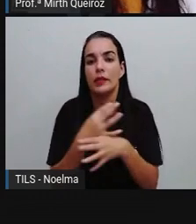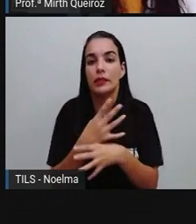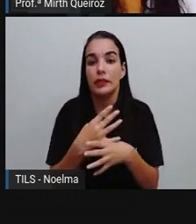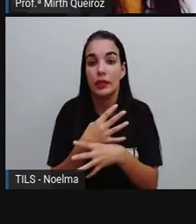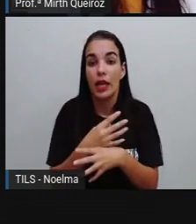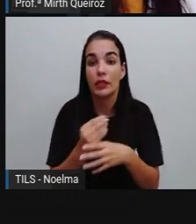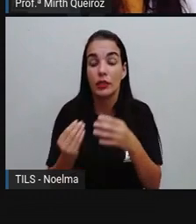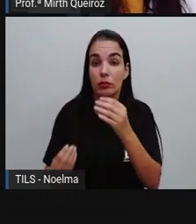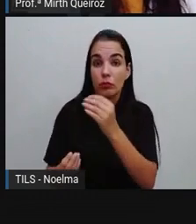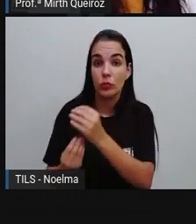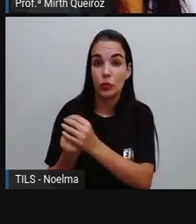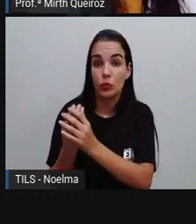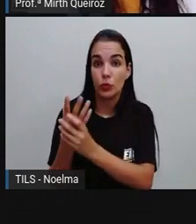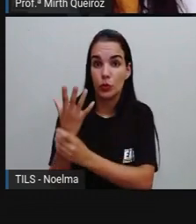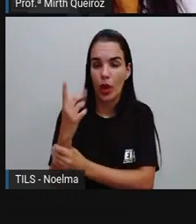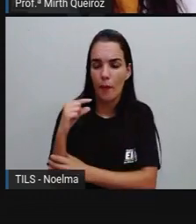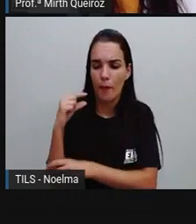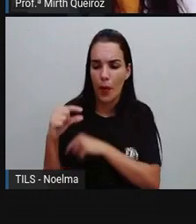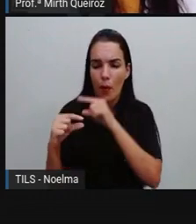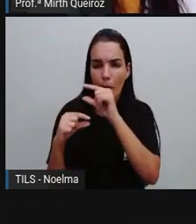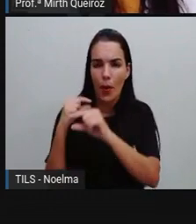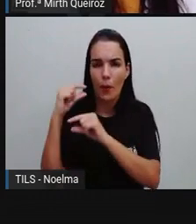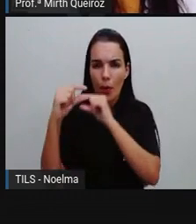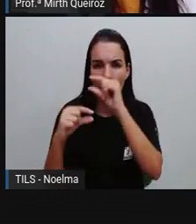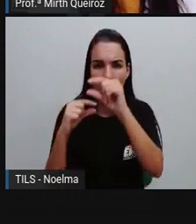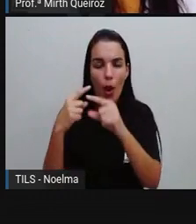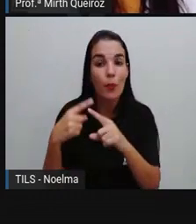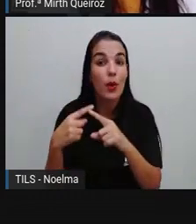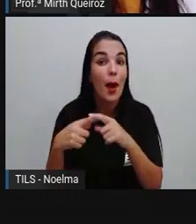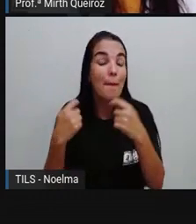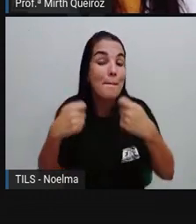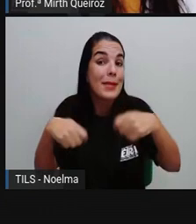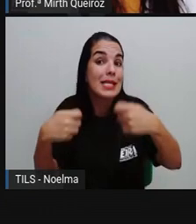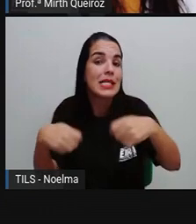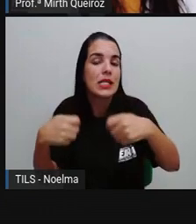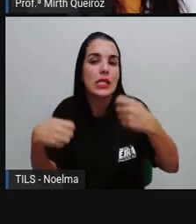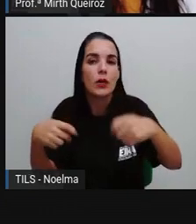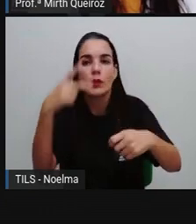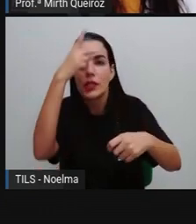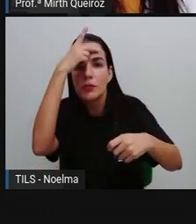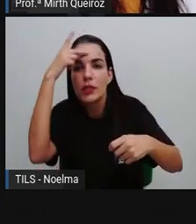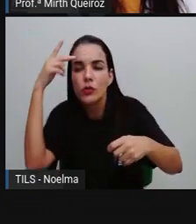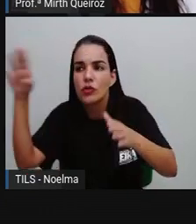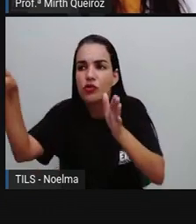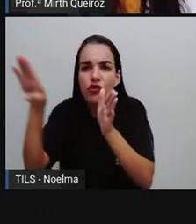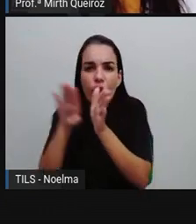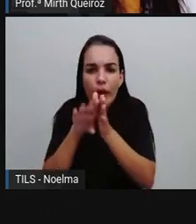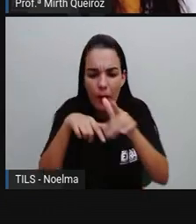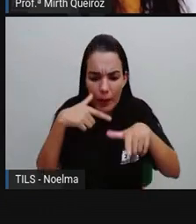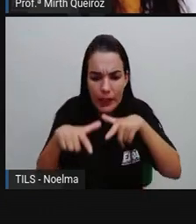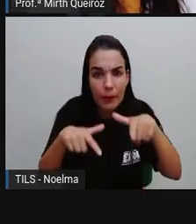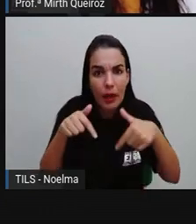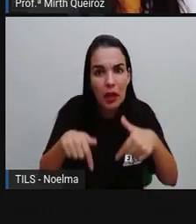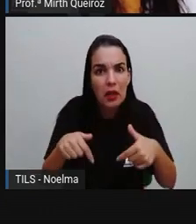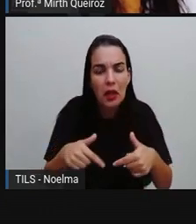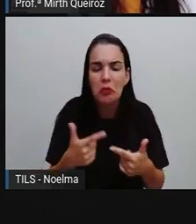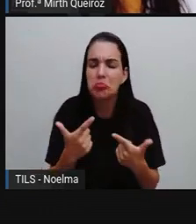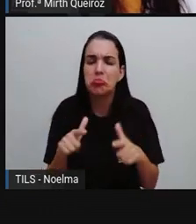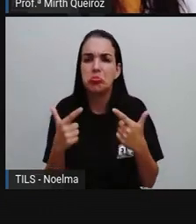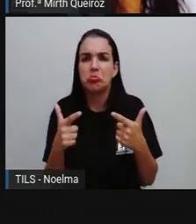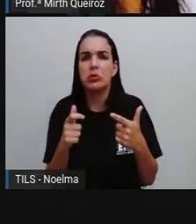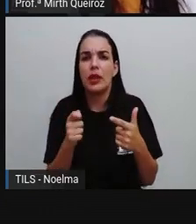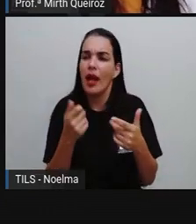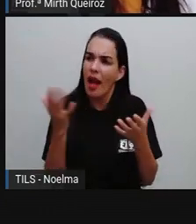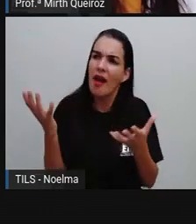surgindo aos poucos, de acordo com algumas necessidades das pessoas que vieram trabalhar aqui. E não algo que foi,